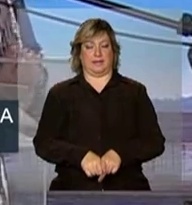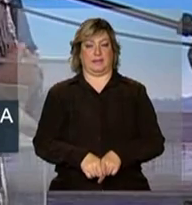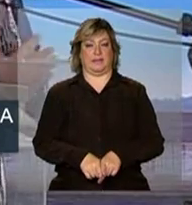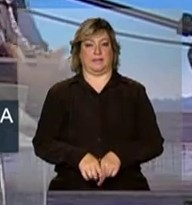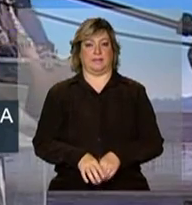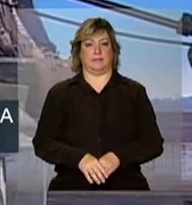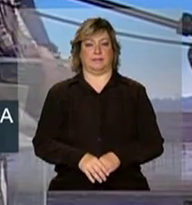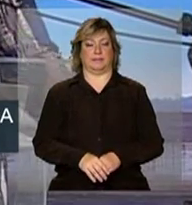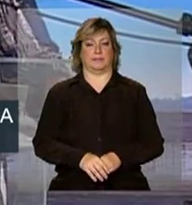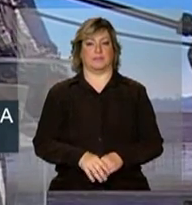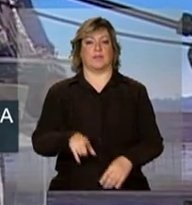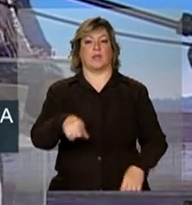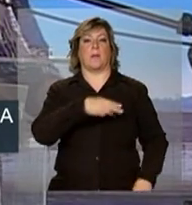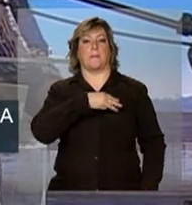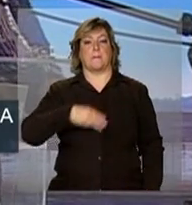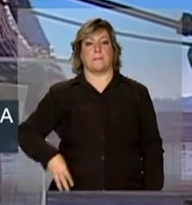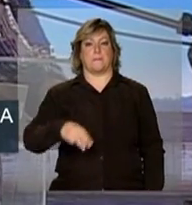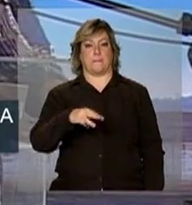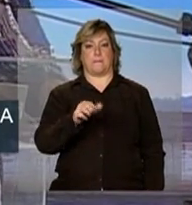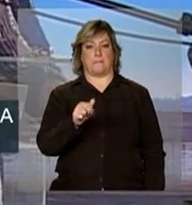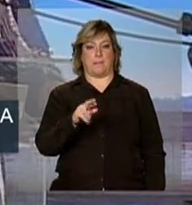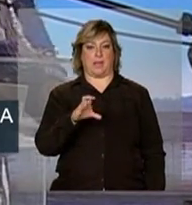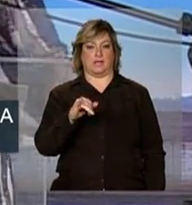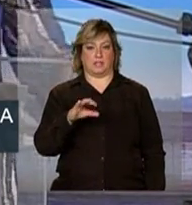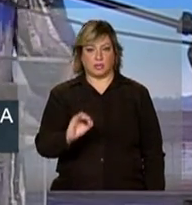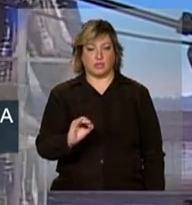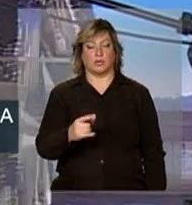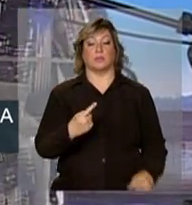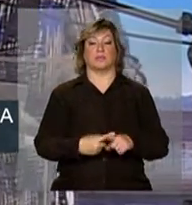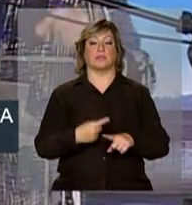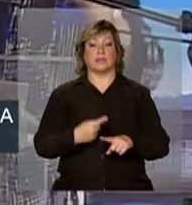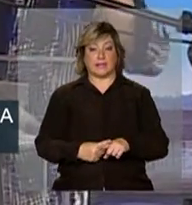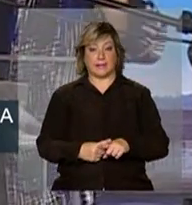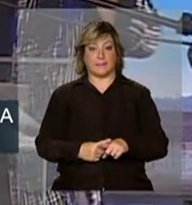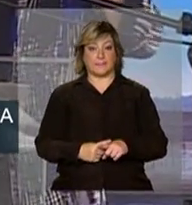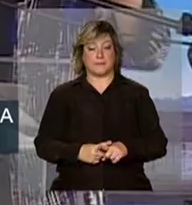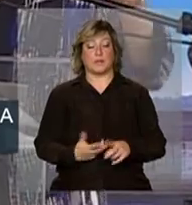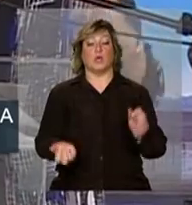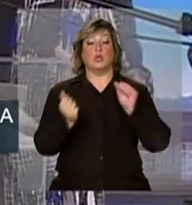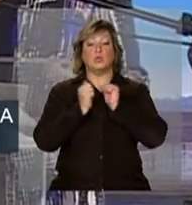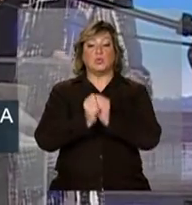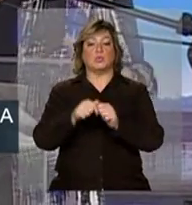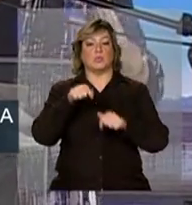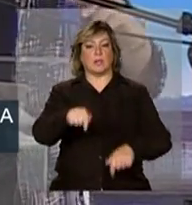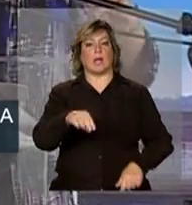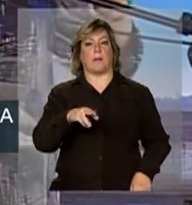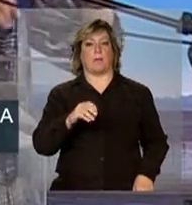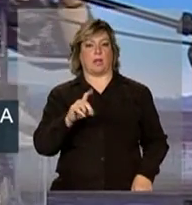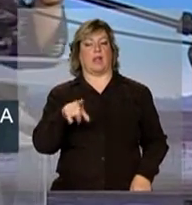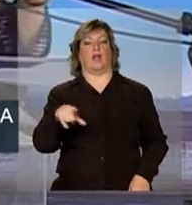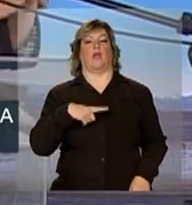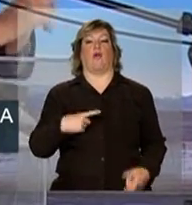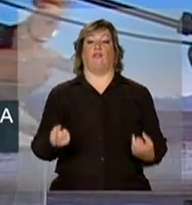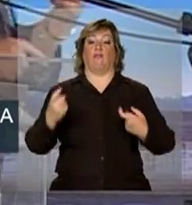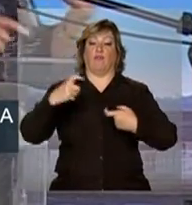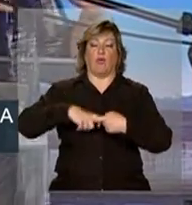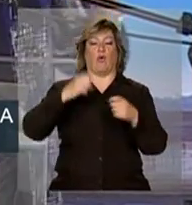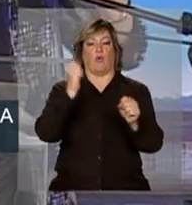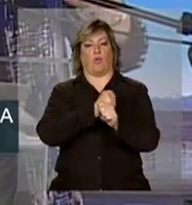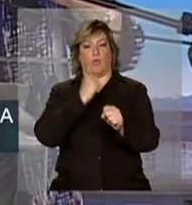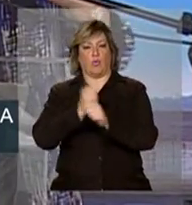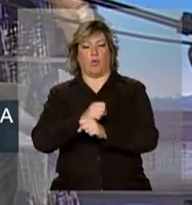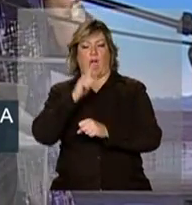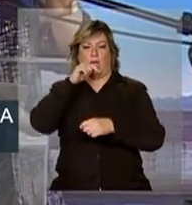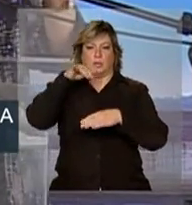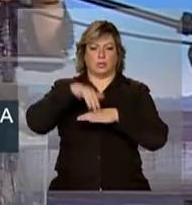o ministro Márcio Zimmermann, porque, junto com esse modelo de voltar a construir hidrelétricas,